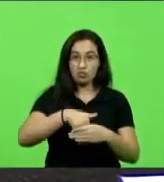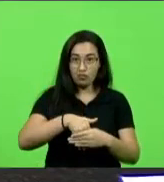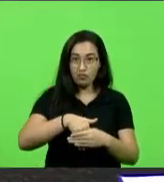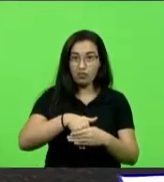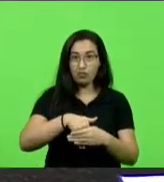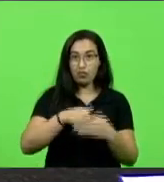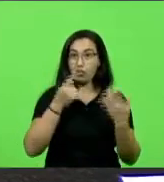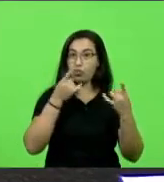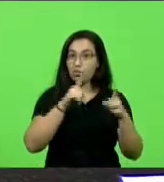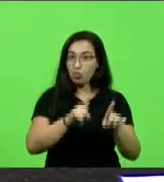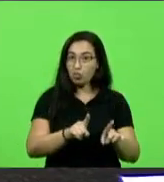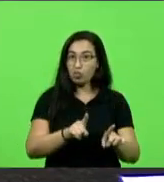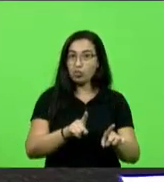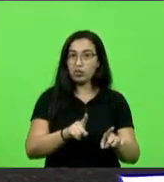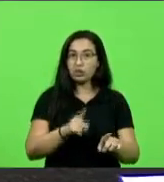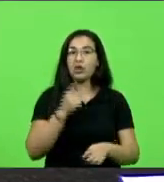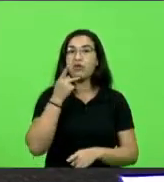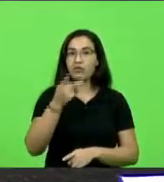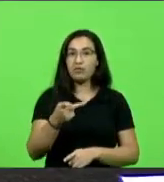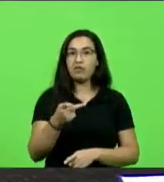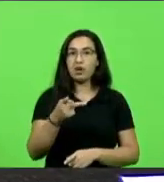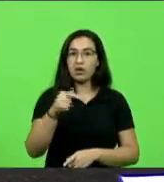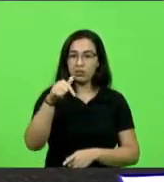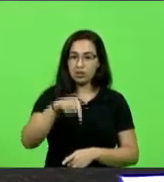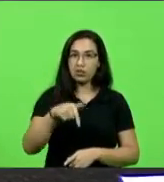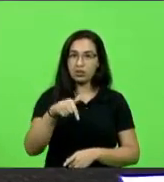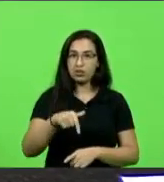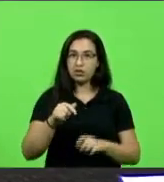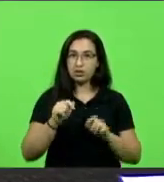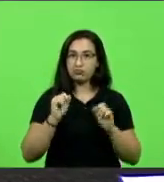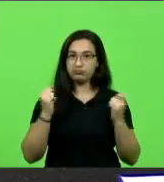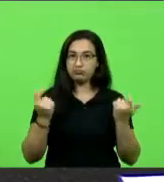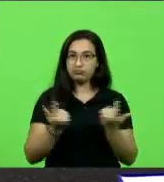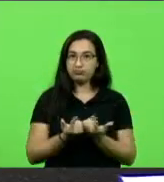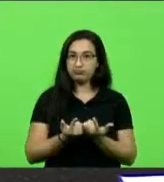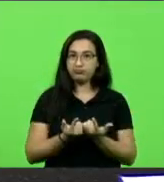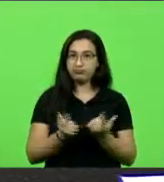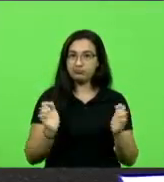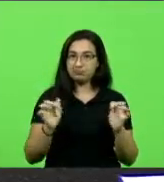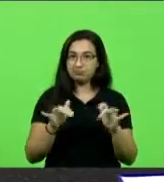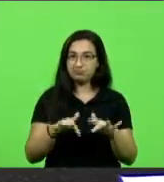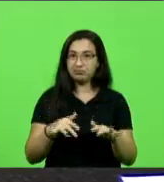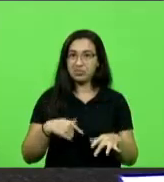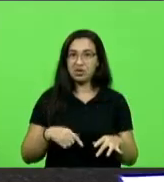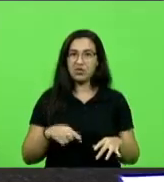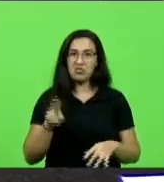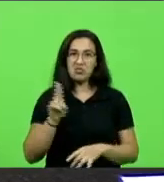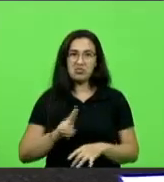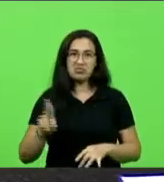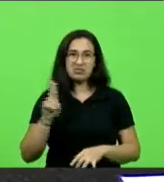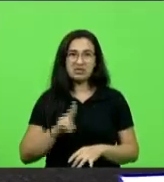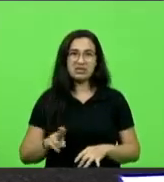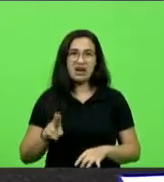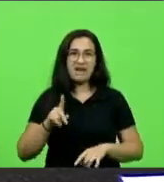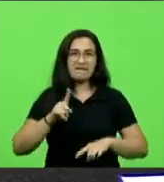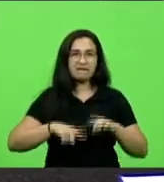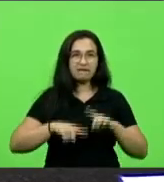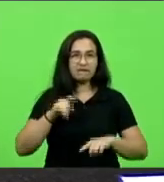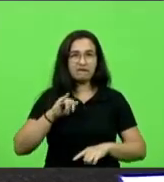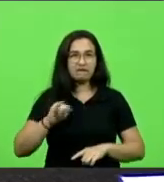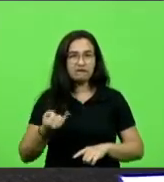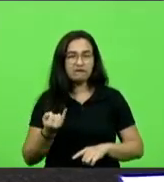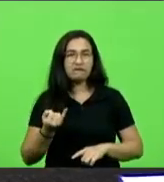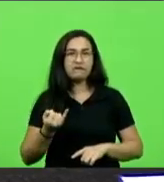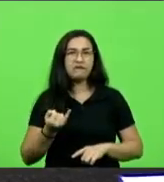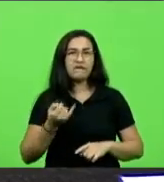contrário eu profiro aqui, nesse plenário. Eu não uso de manobras regimentais para evitar que o